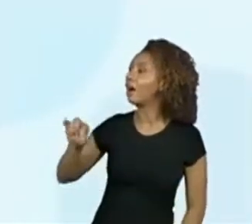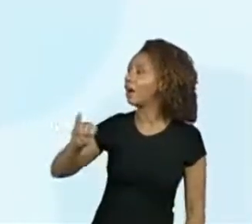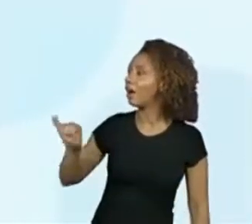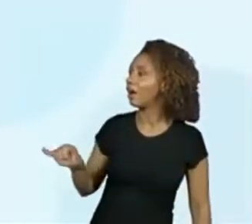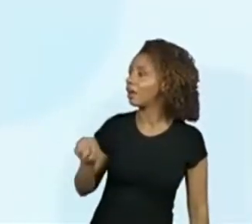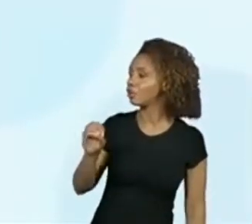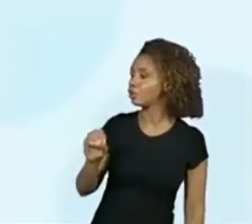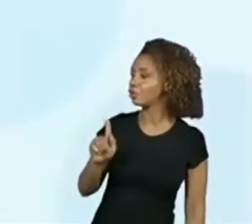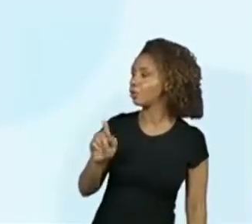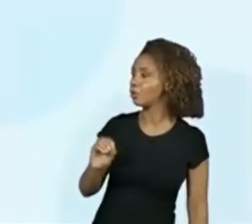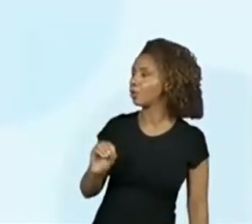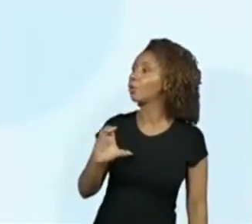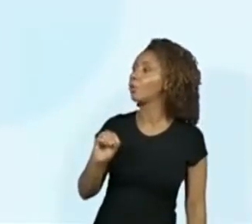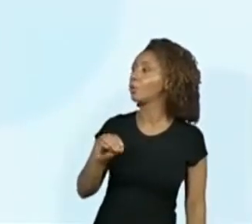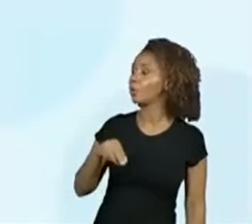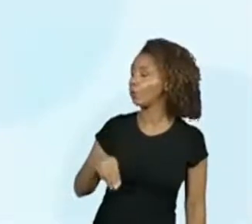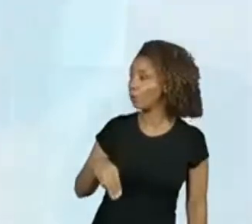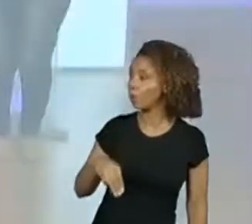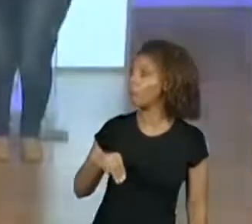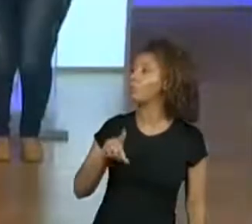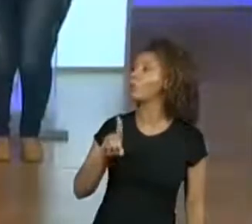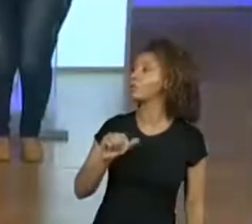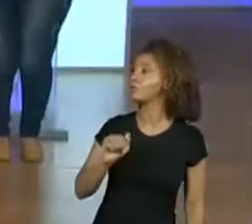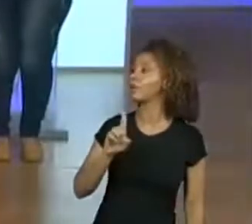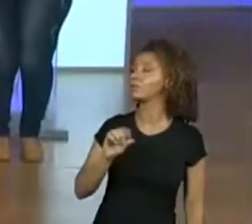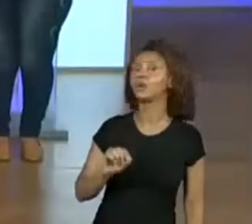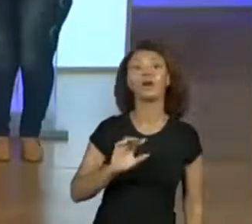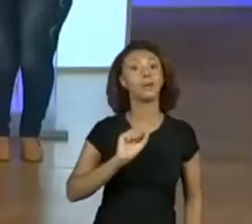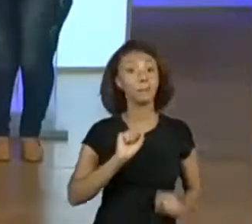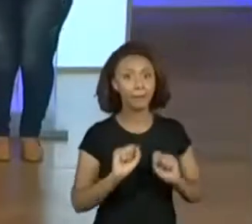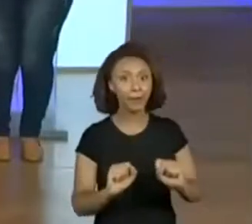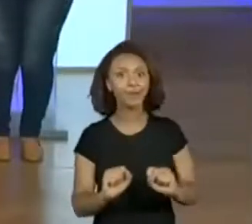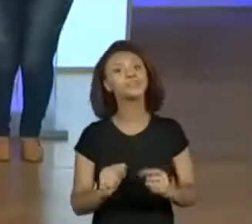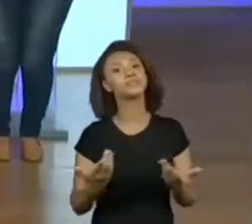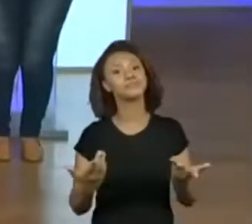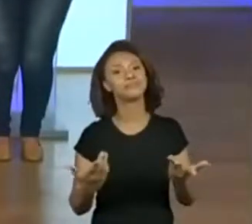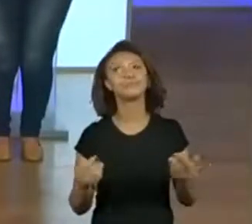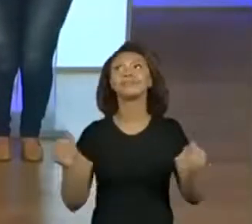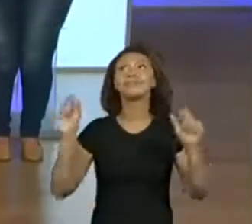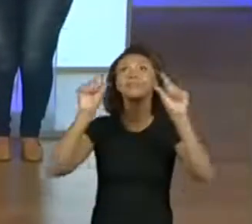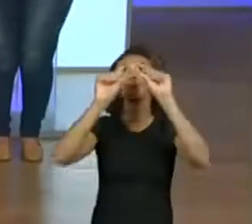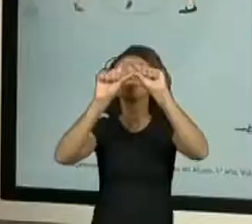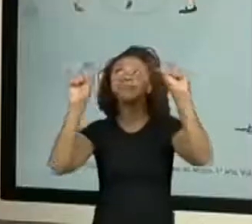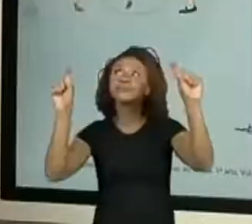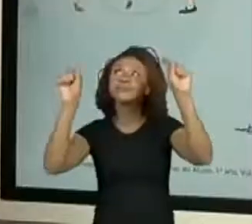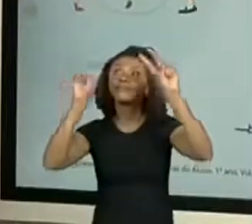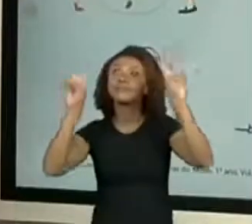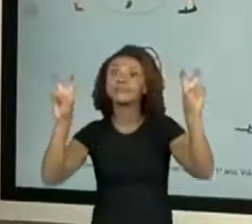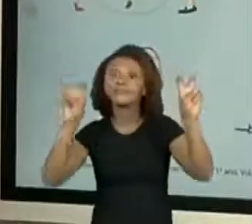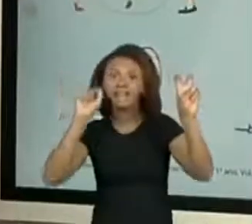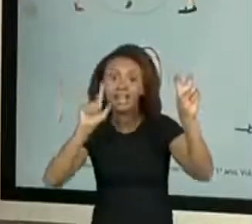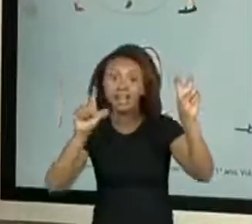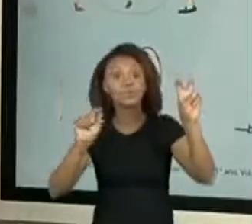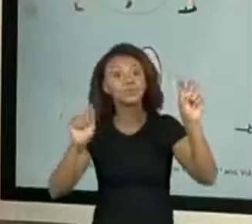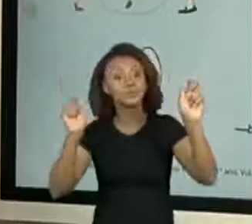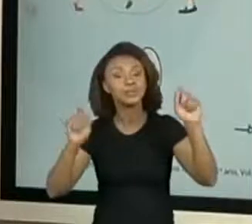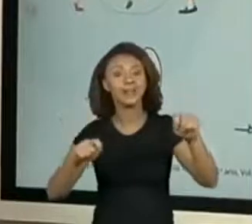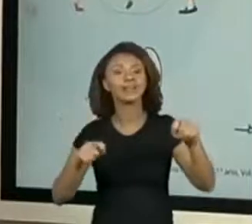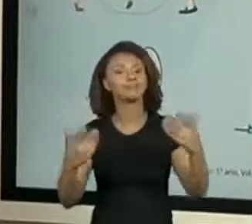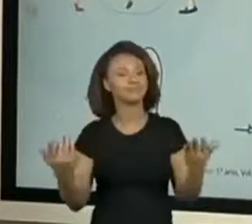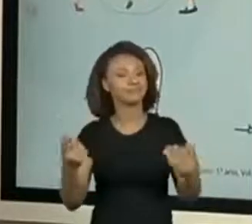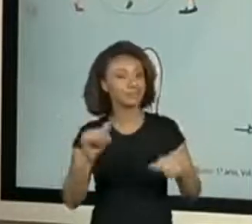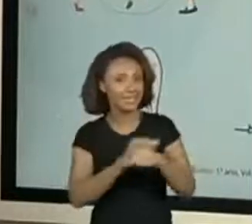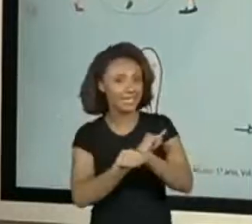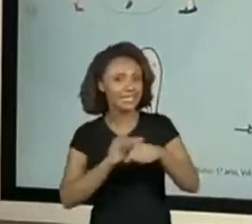Posso ligar agora? Pode. O conga lá do nosso título ajudou, né? Isso é muito importante. Viu ali as estratégias que a